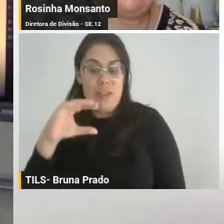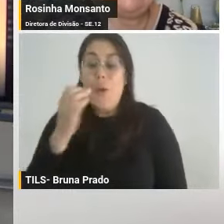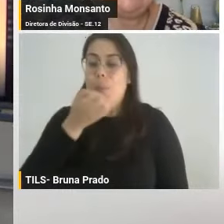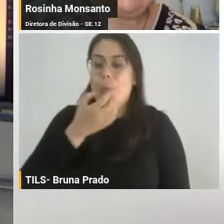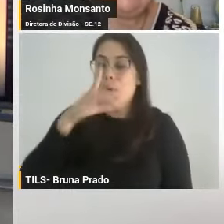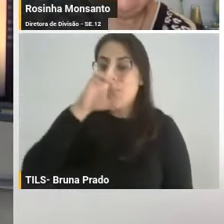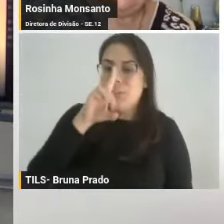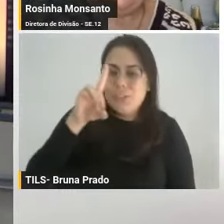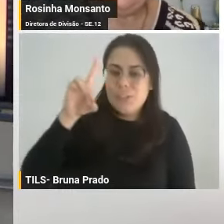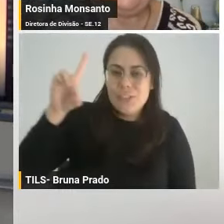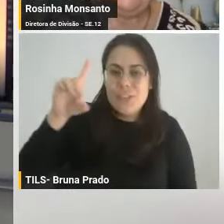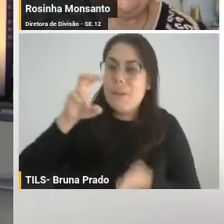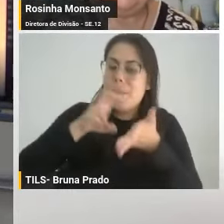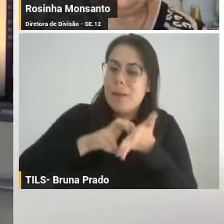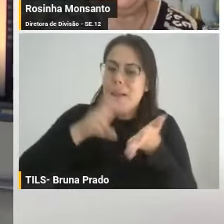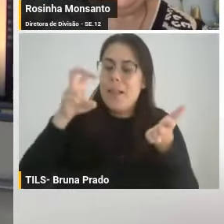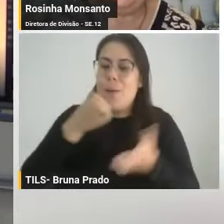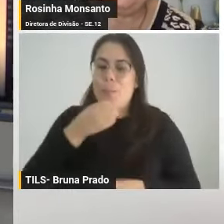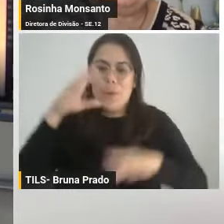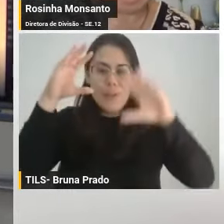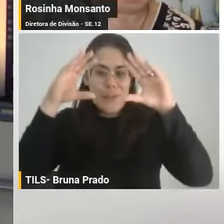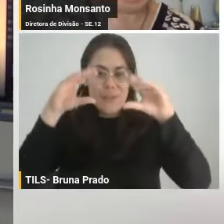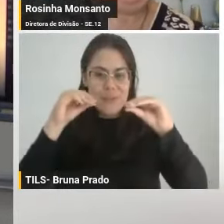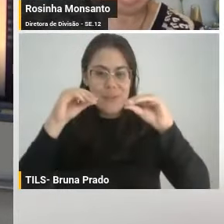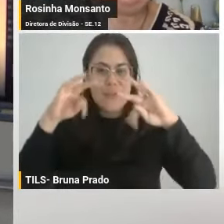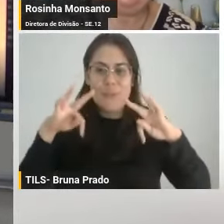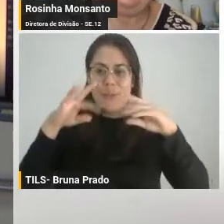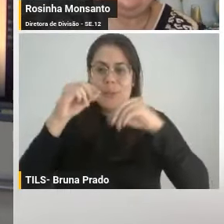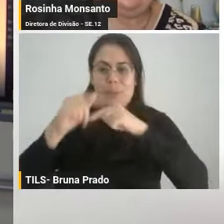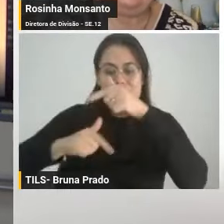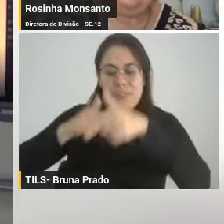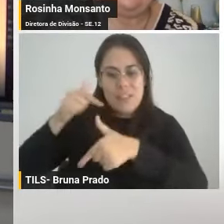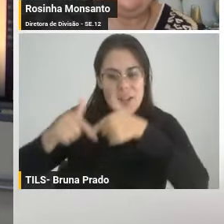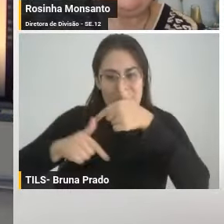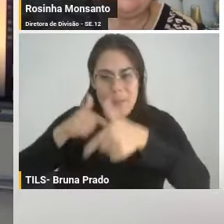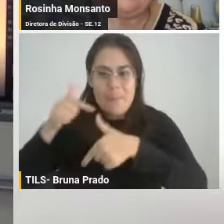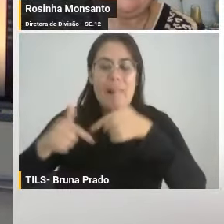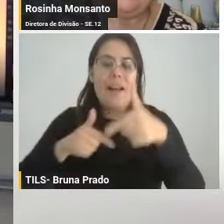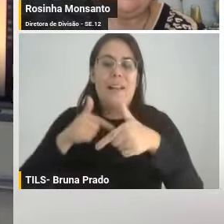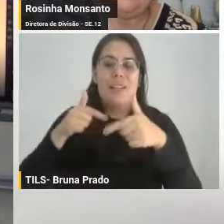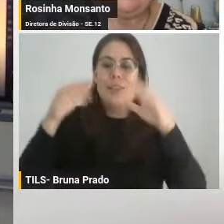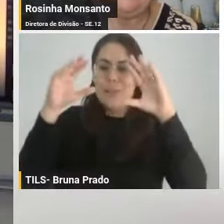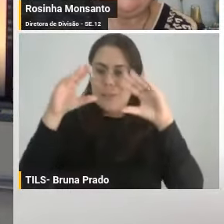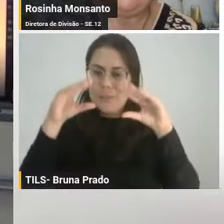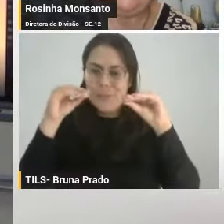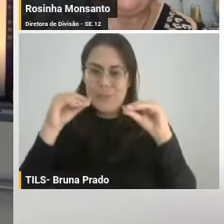pela manhã e boa noite para toda a equipe que trabalha nas unidades escolares no período da noite com a nossa ex.